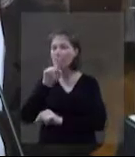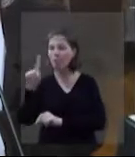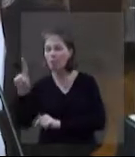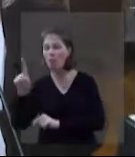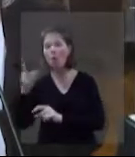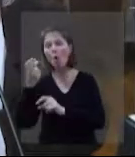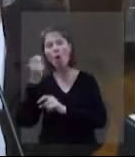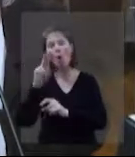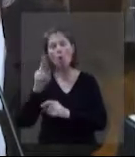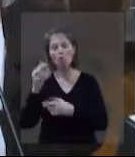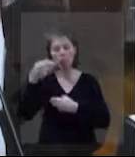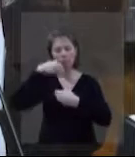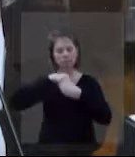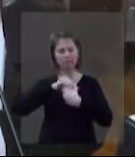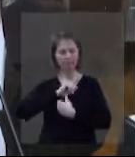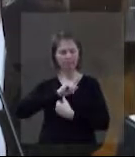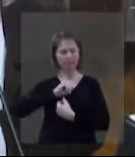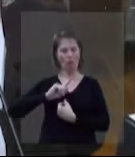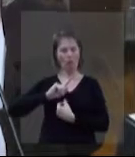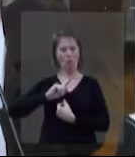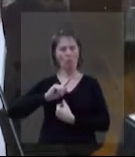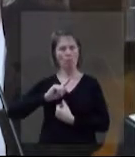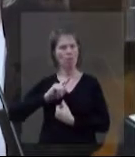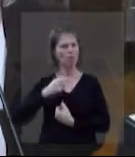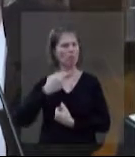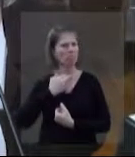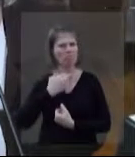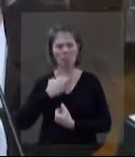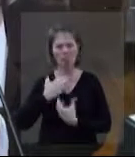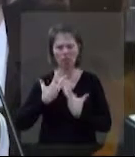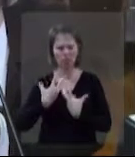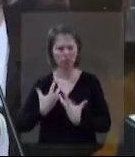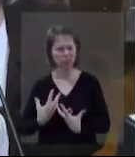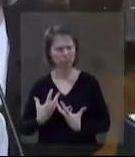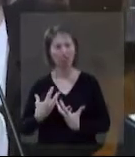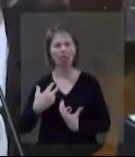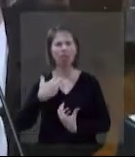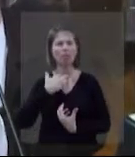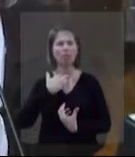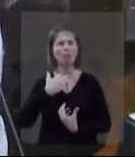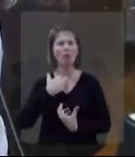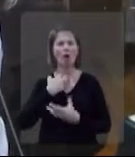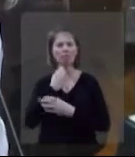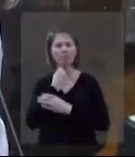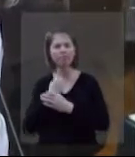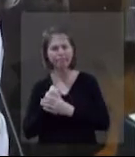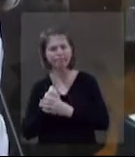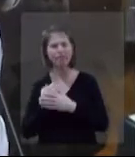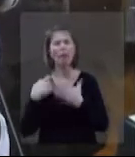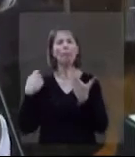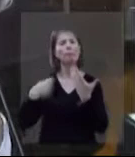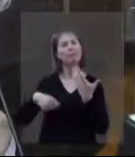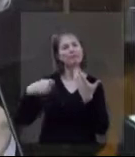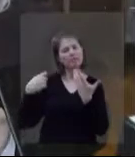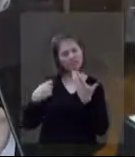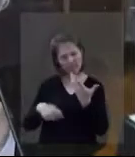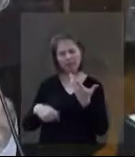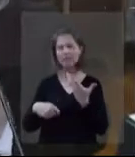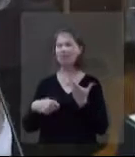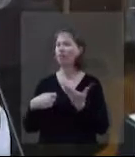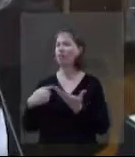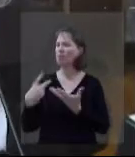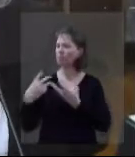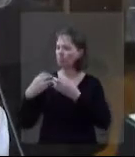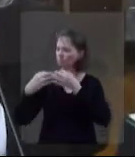É bacana, gente. É bacana. Então, não se anule. Esse, eu acho que é o nosso recado, né? Tenha coragem. Seja você, né? Seja